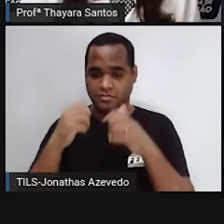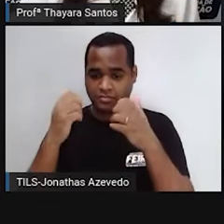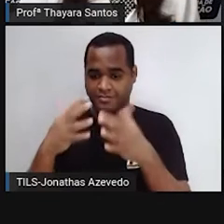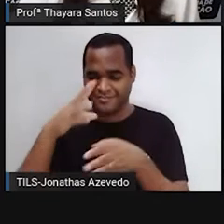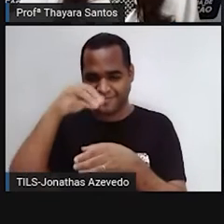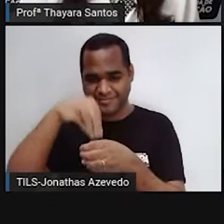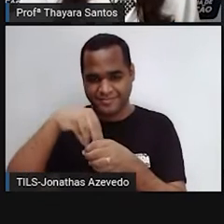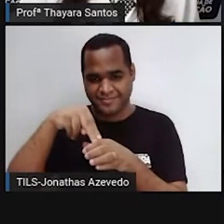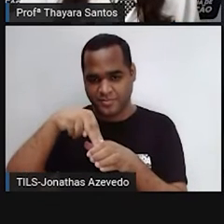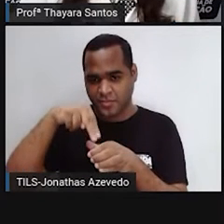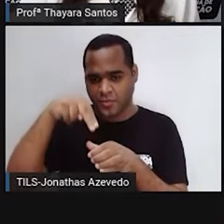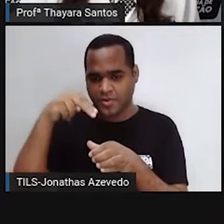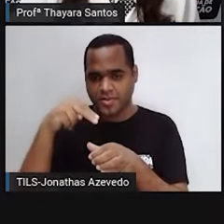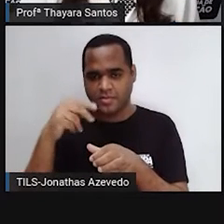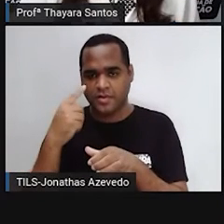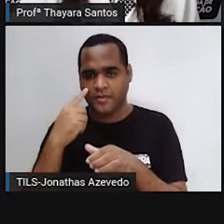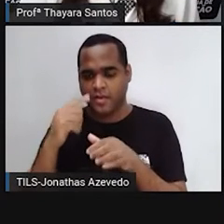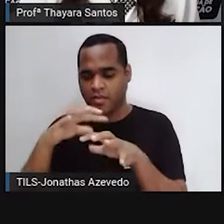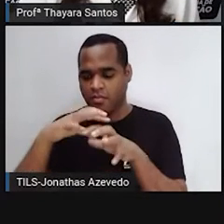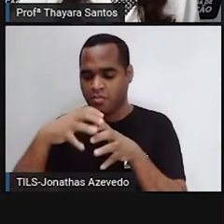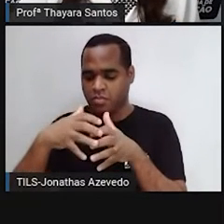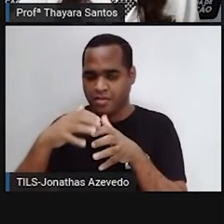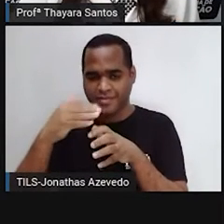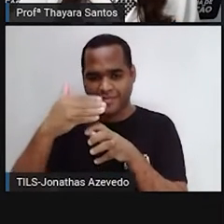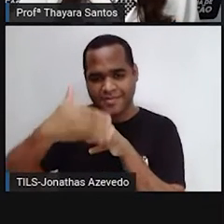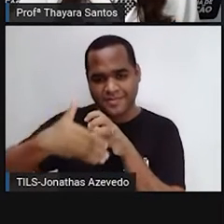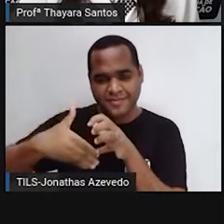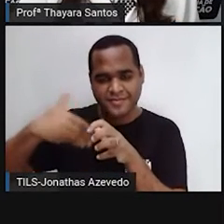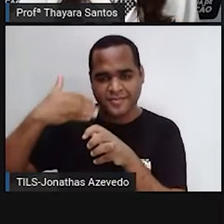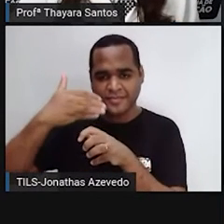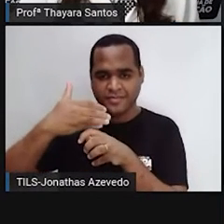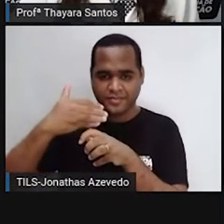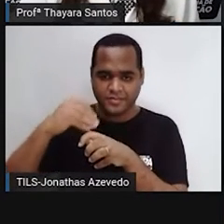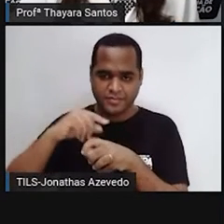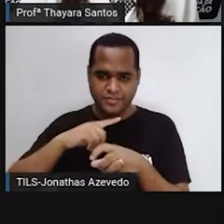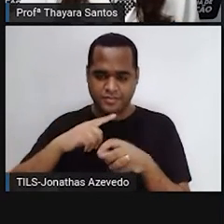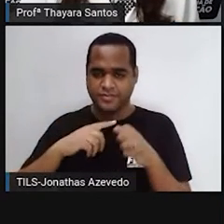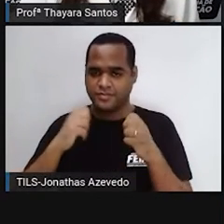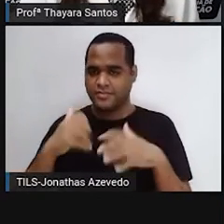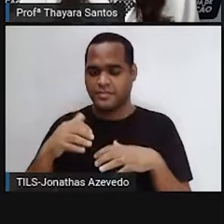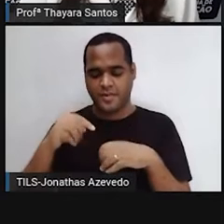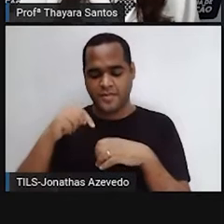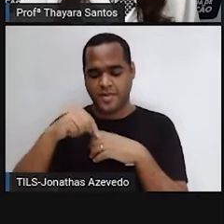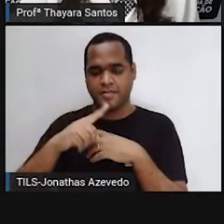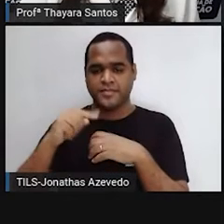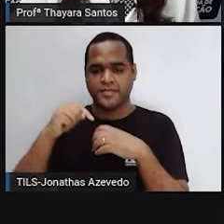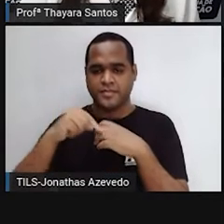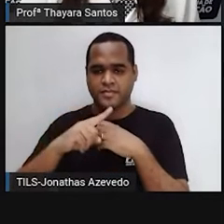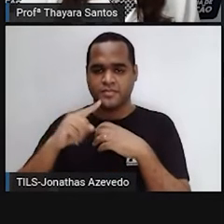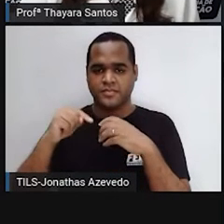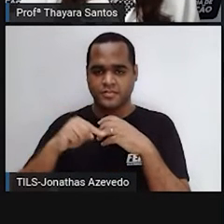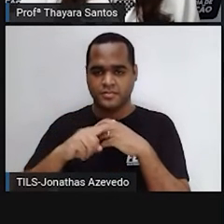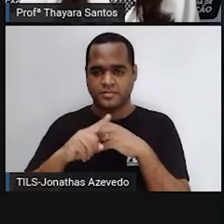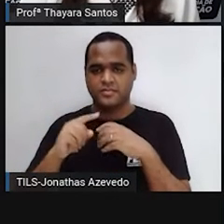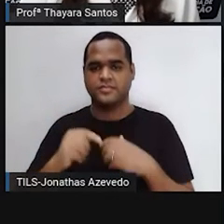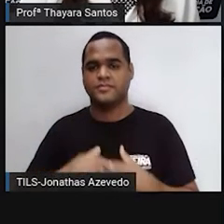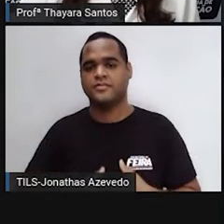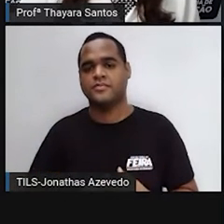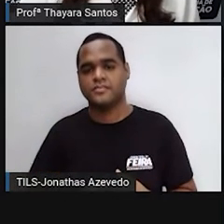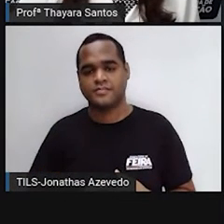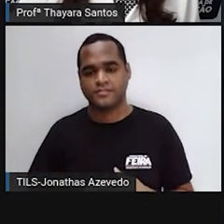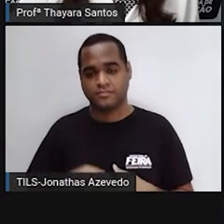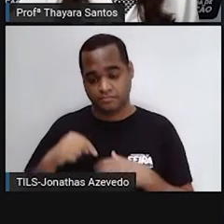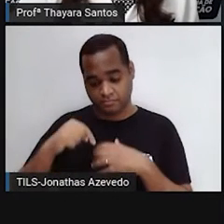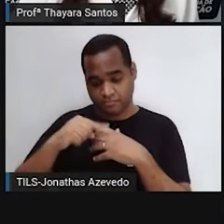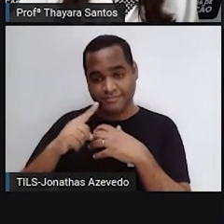membranazinha que envolve o núcleo. Nessa carioteca, a gente tem os poros nucleares, que são essas pequenas aberturas